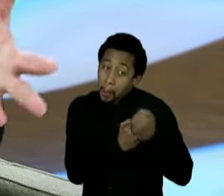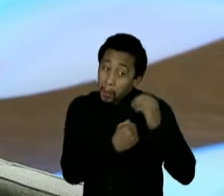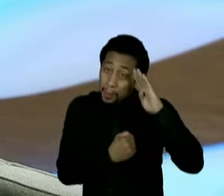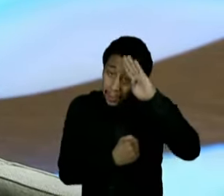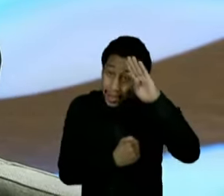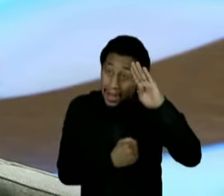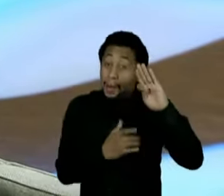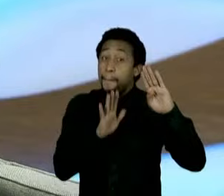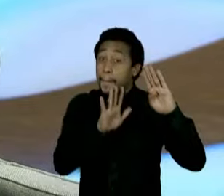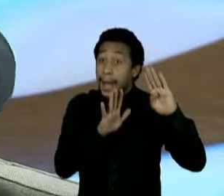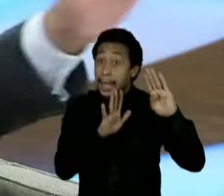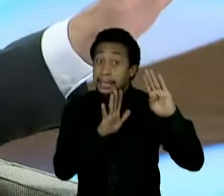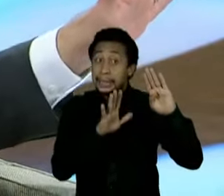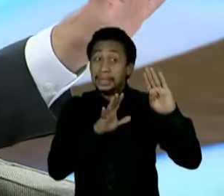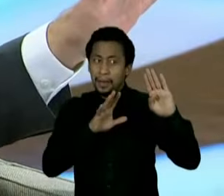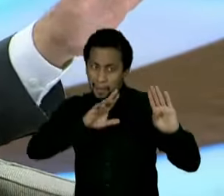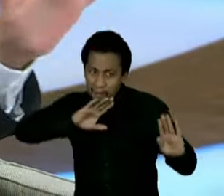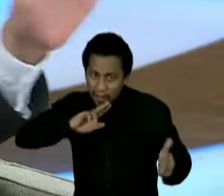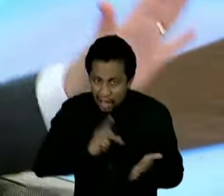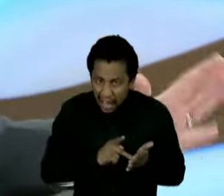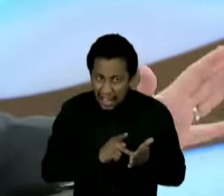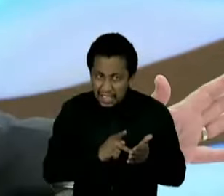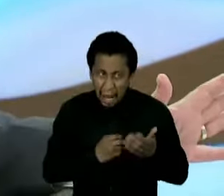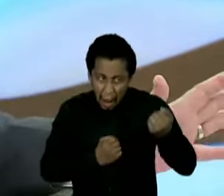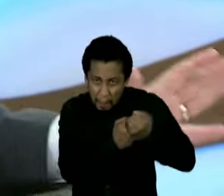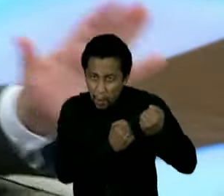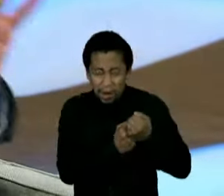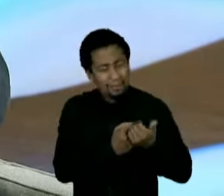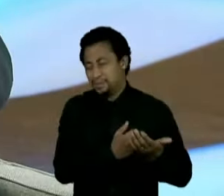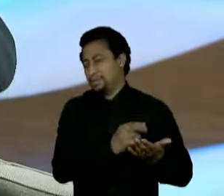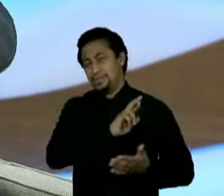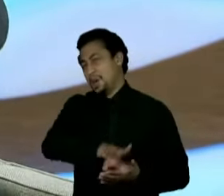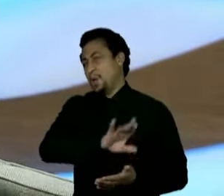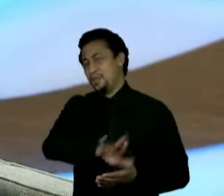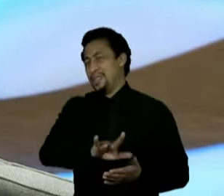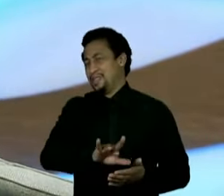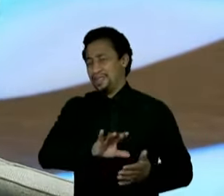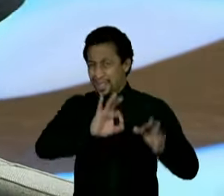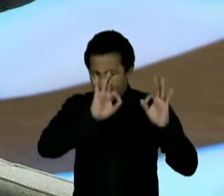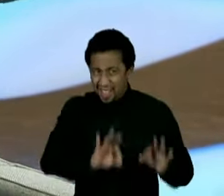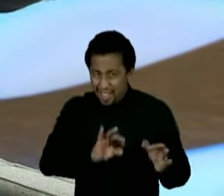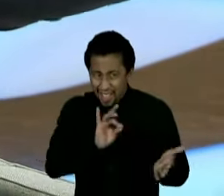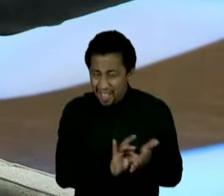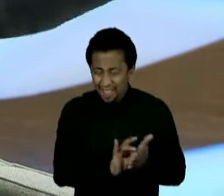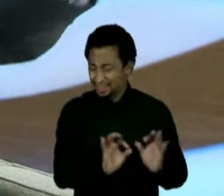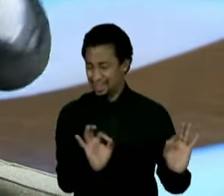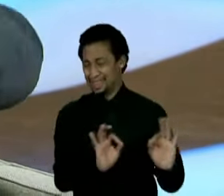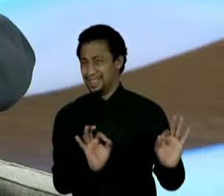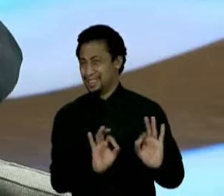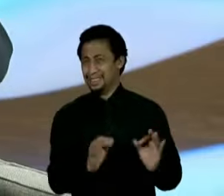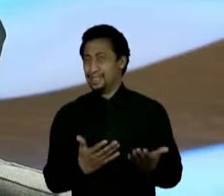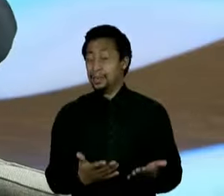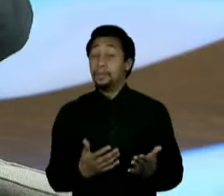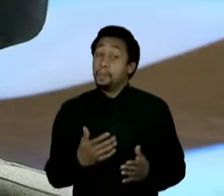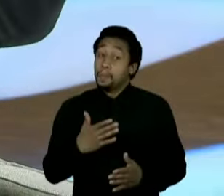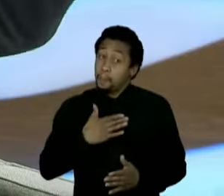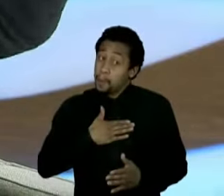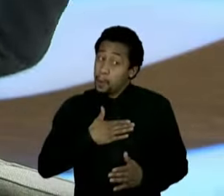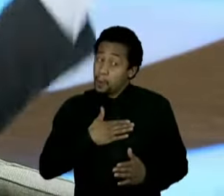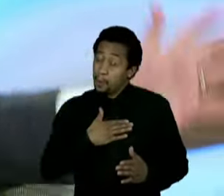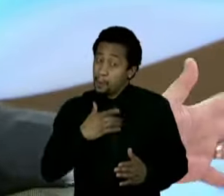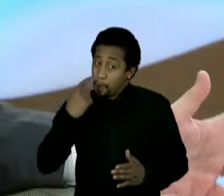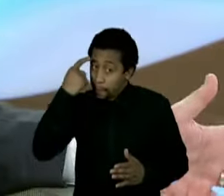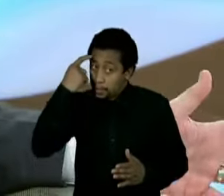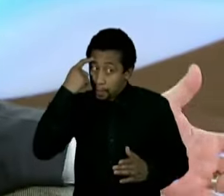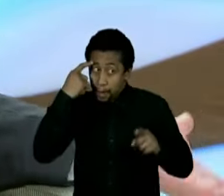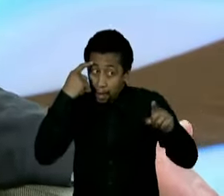verdade Bolsonaro. Eu não tenho nenhum vínculo eleitoral com ele. Nós temos pensamentos diferentes em 99